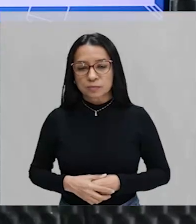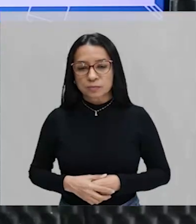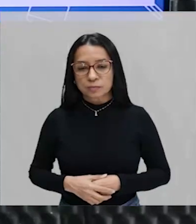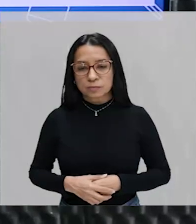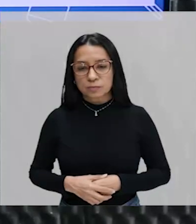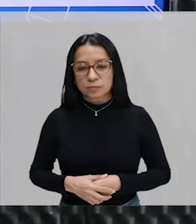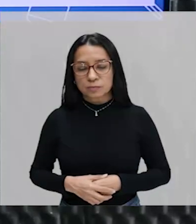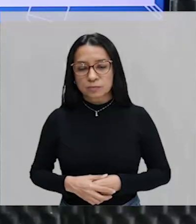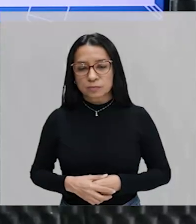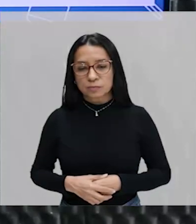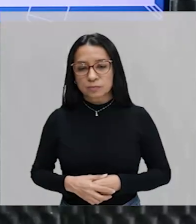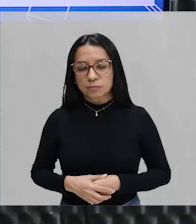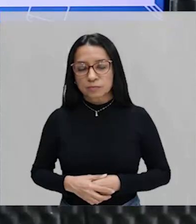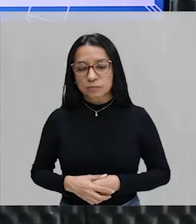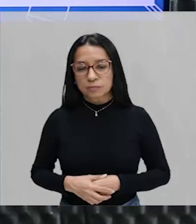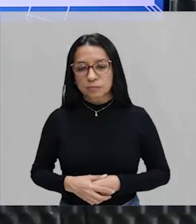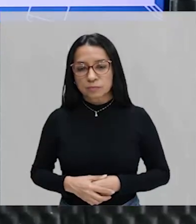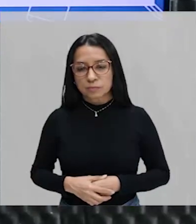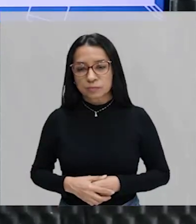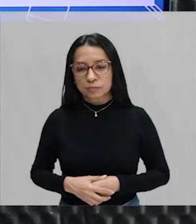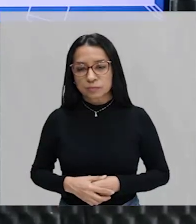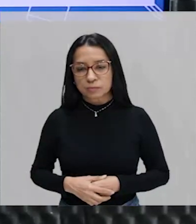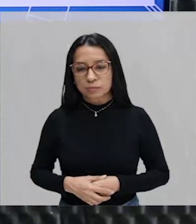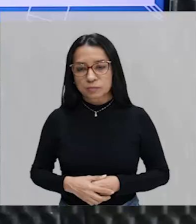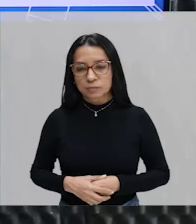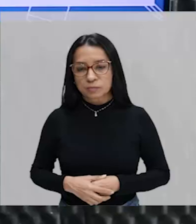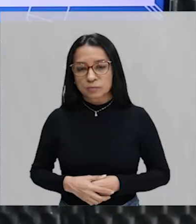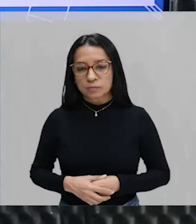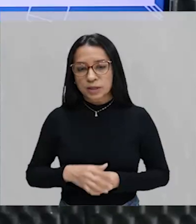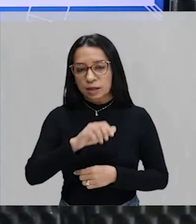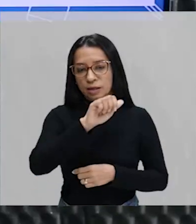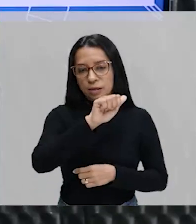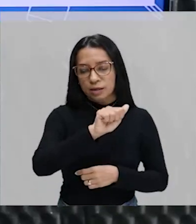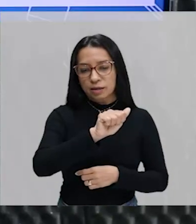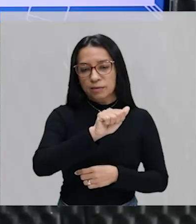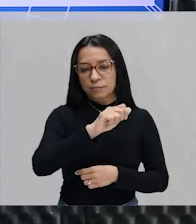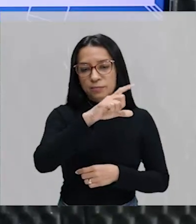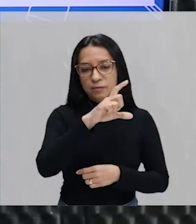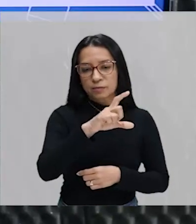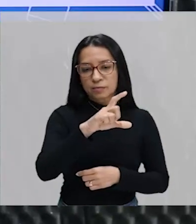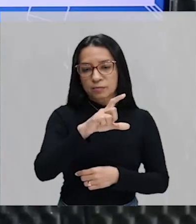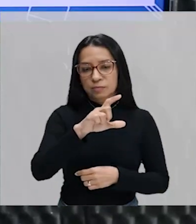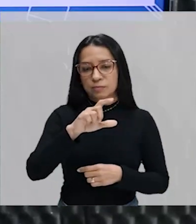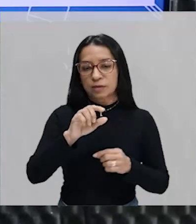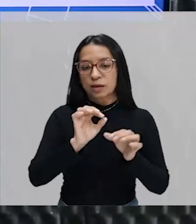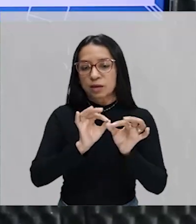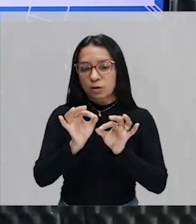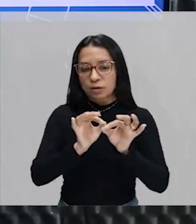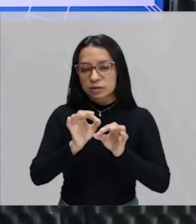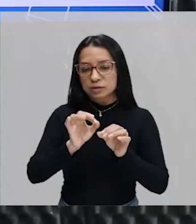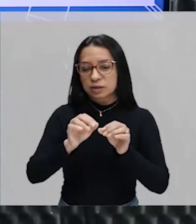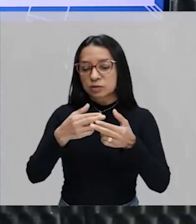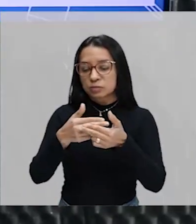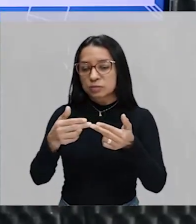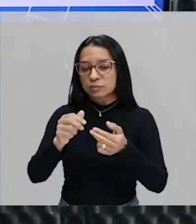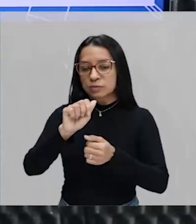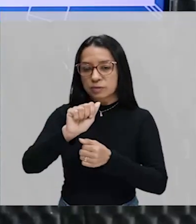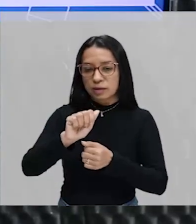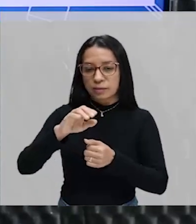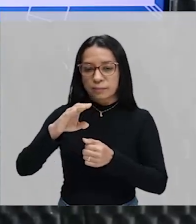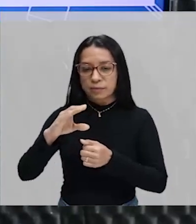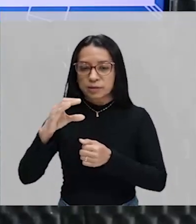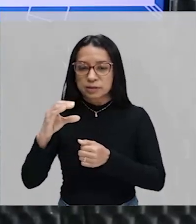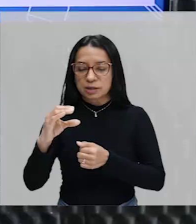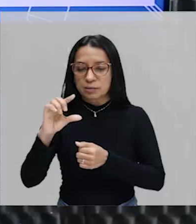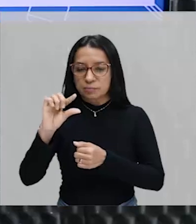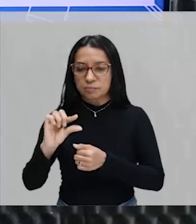vamos falar assim que é para diferenciar. Conjunto B formado pelos elementos C, D e F, tá? Tudo em minúsculo. E temos também